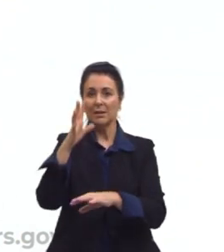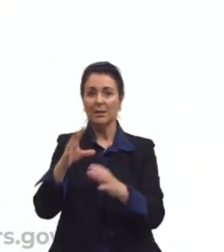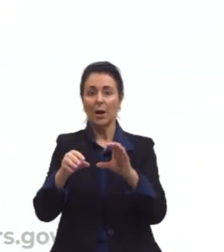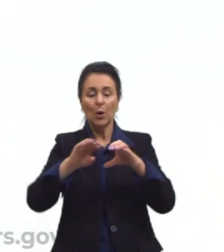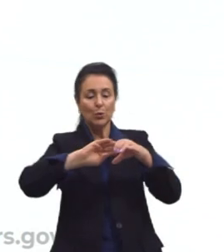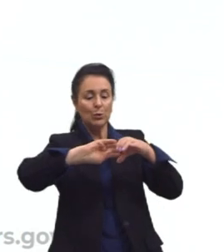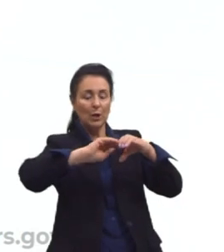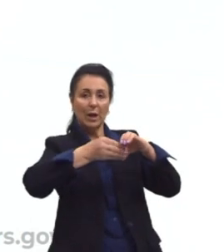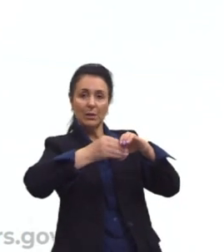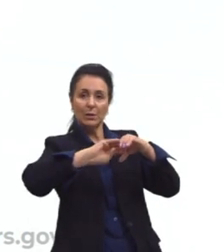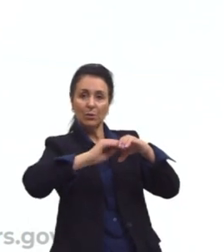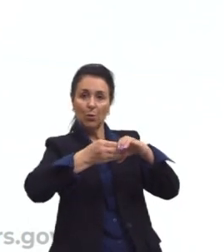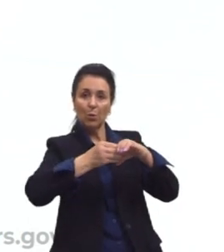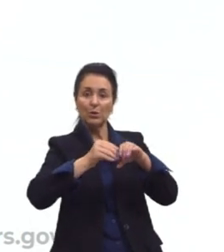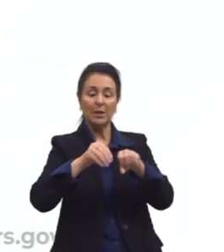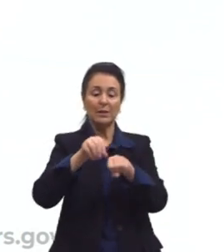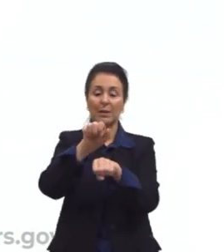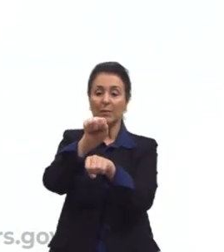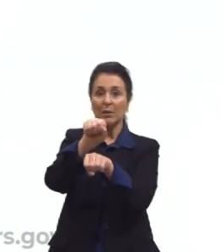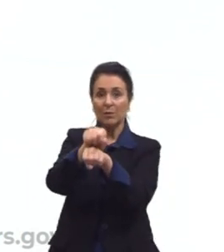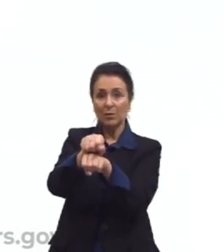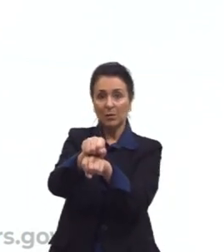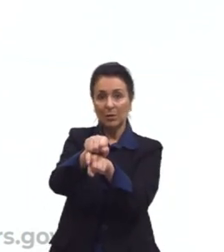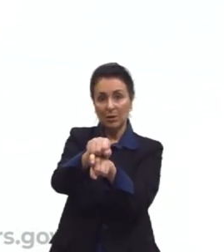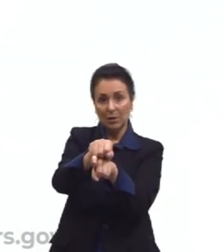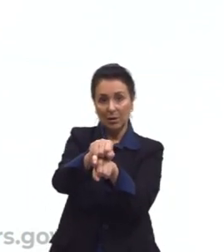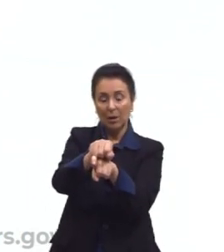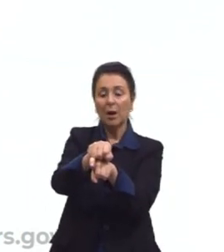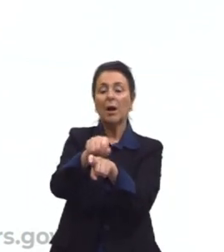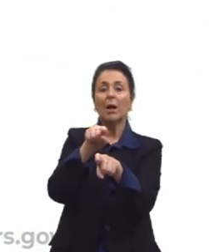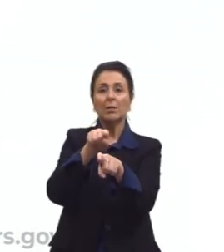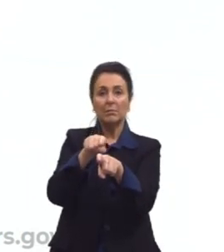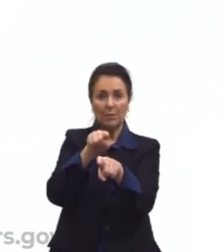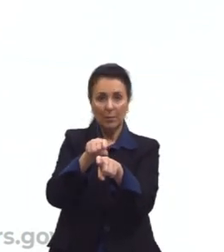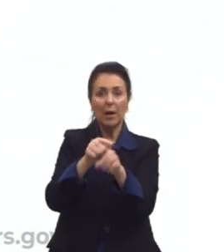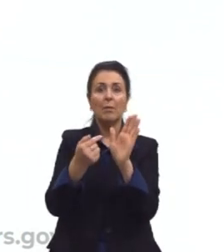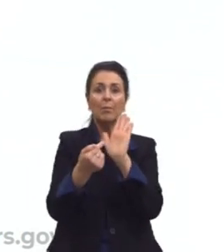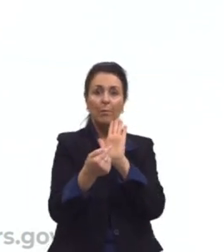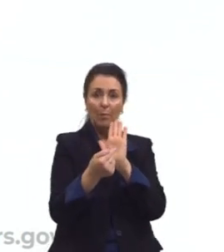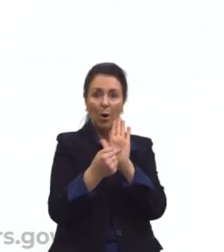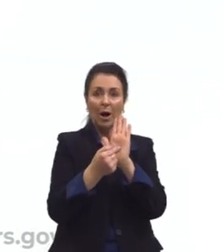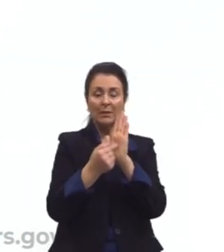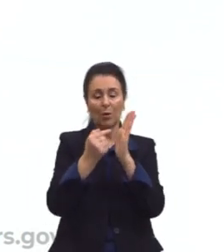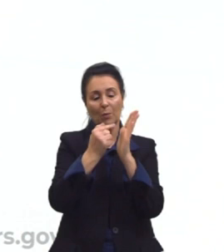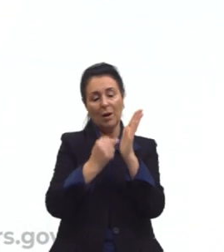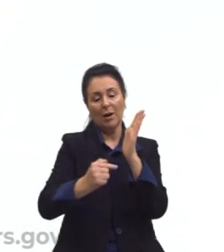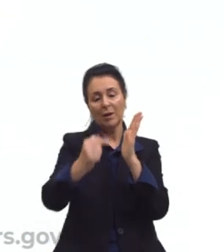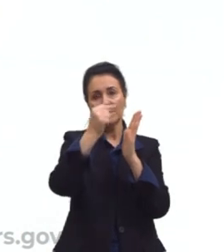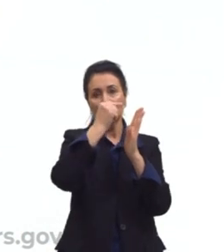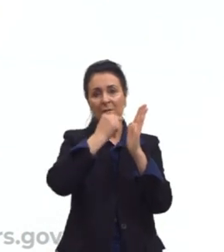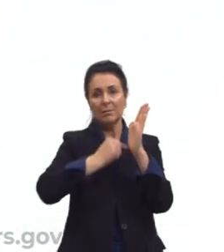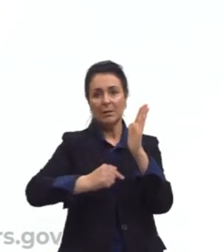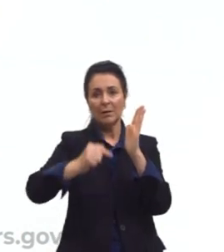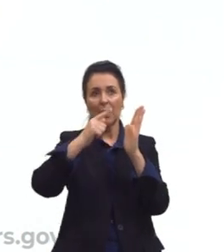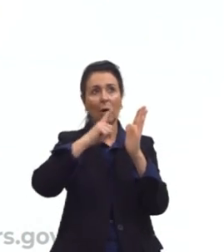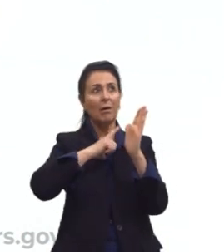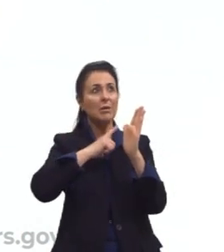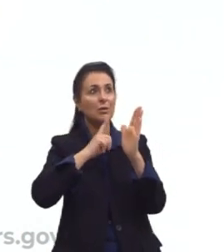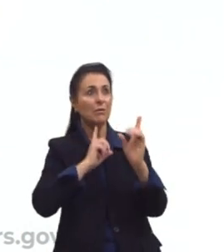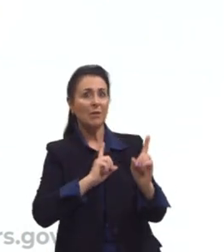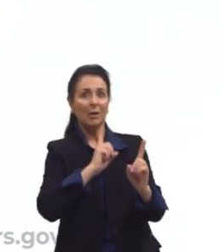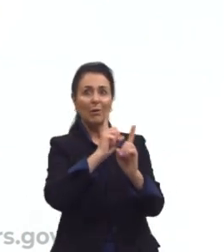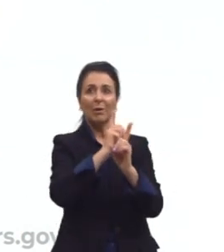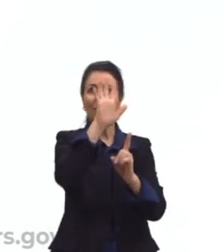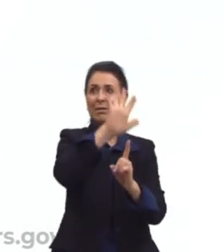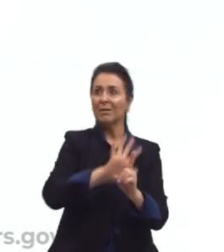e os caracóis, que são boas representações de como a espiral áurea é formada, então, no universo através